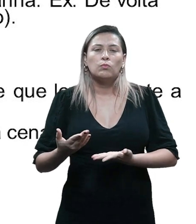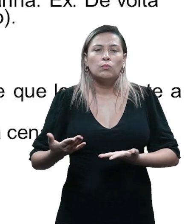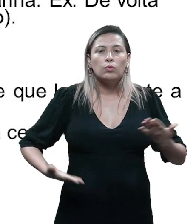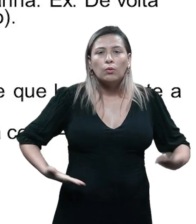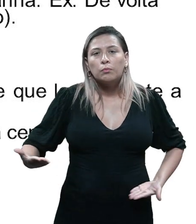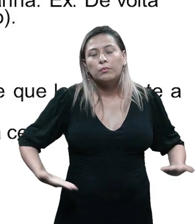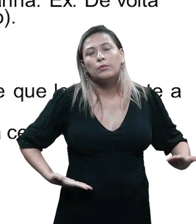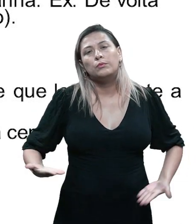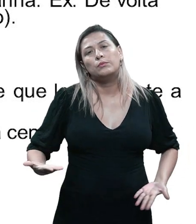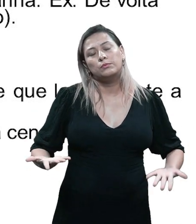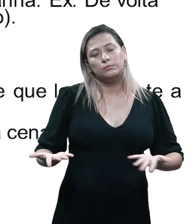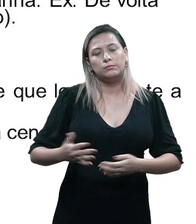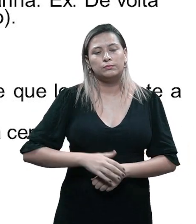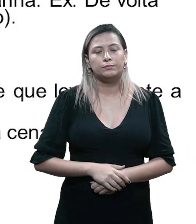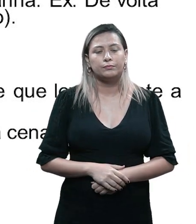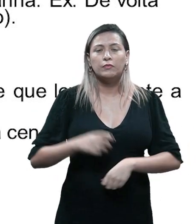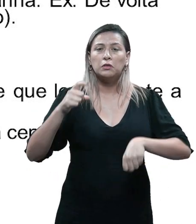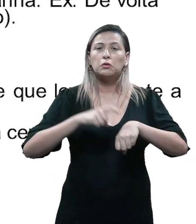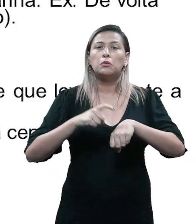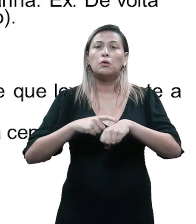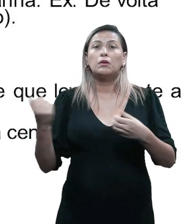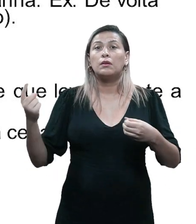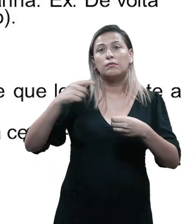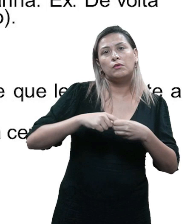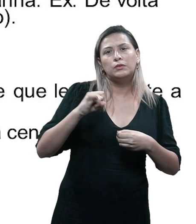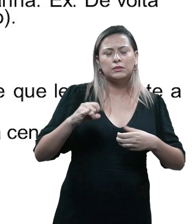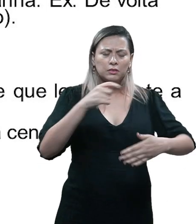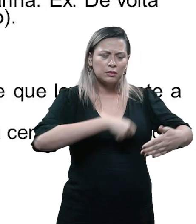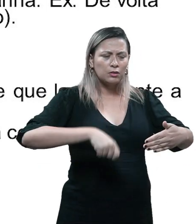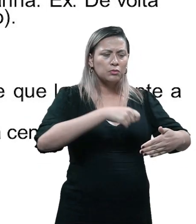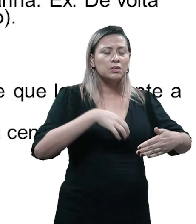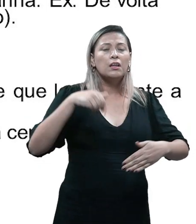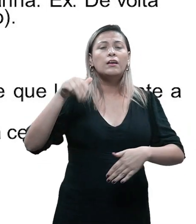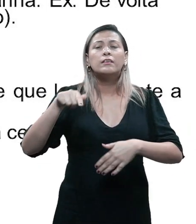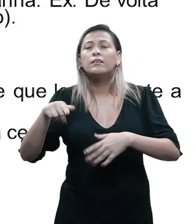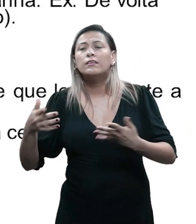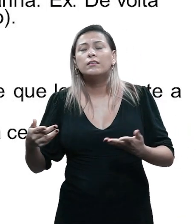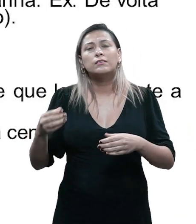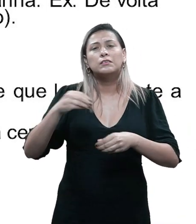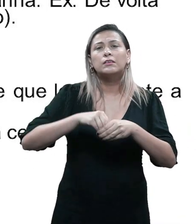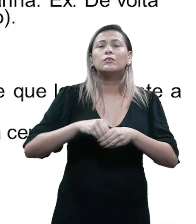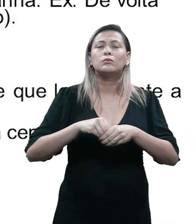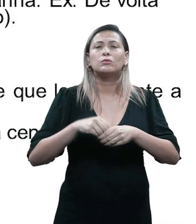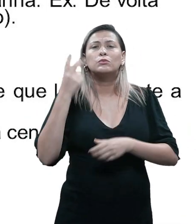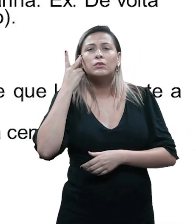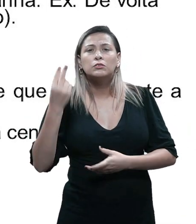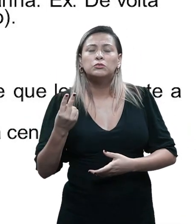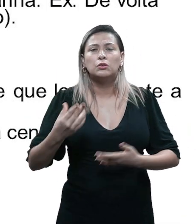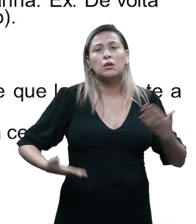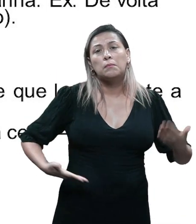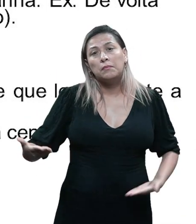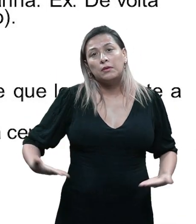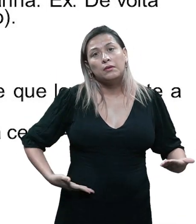se a personagem como que horas ela volta, se ela está cozinhando, quem ela é ali naquela história,